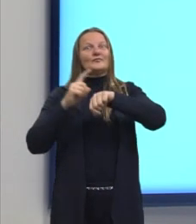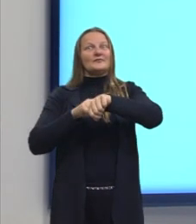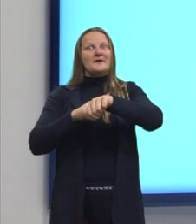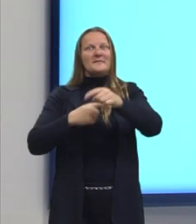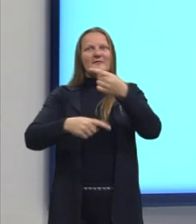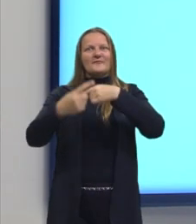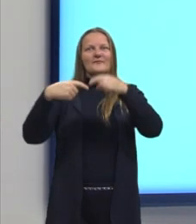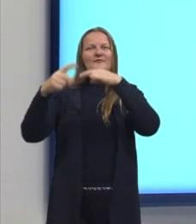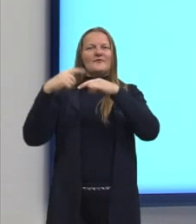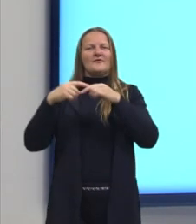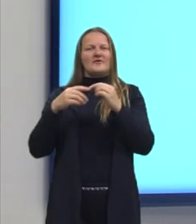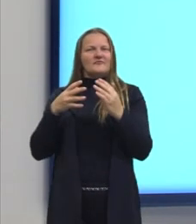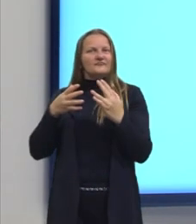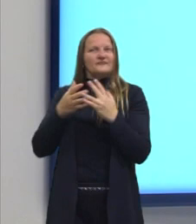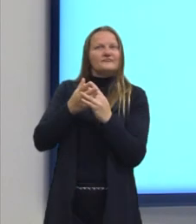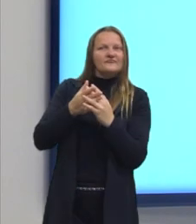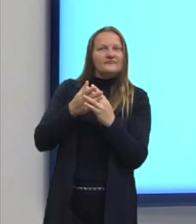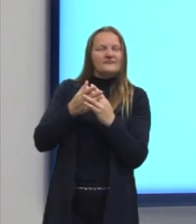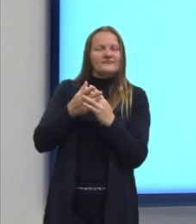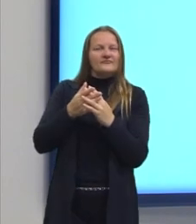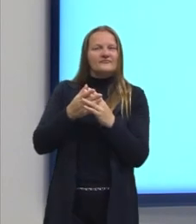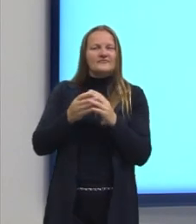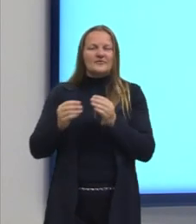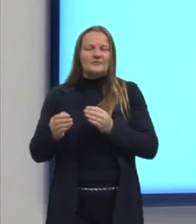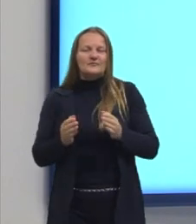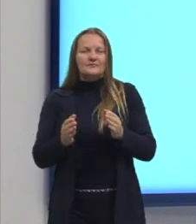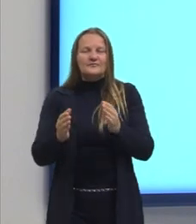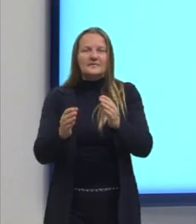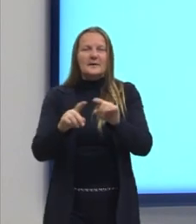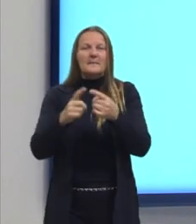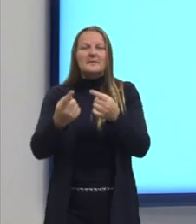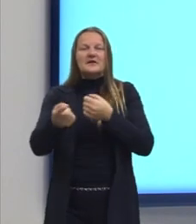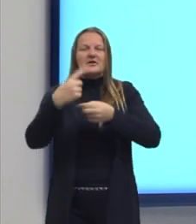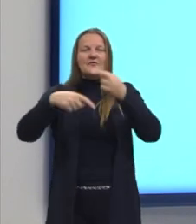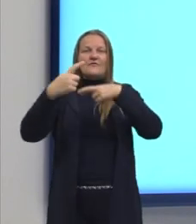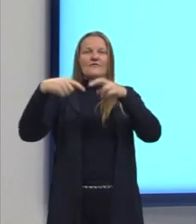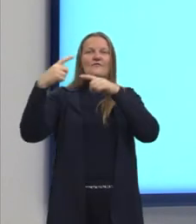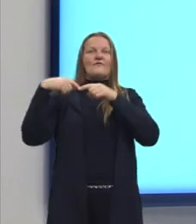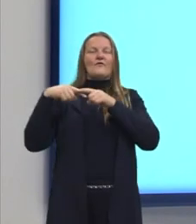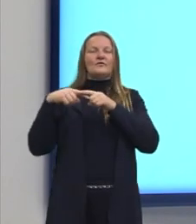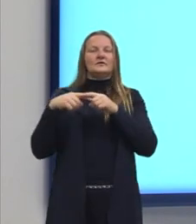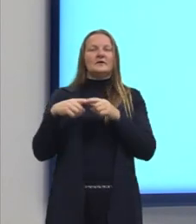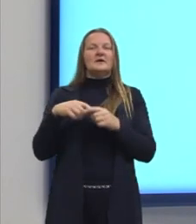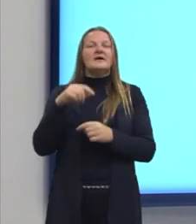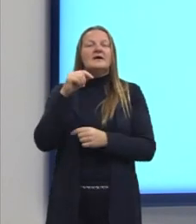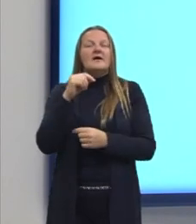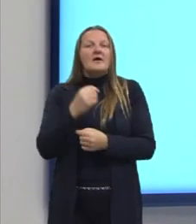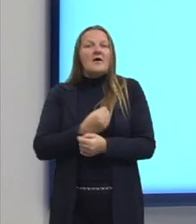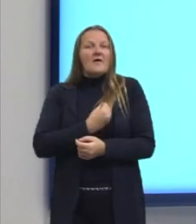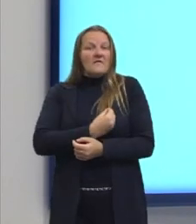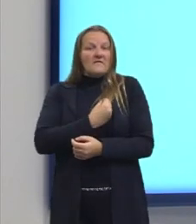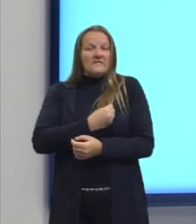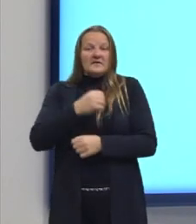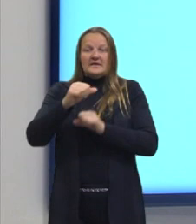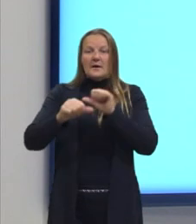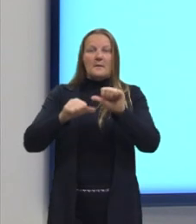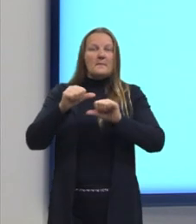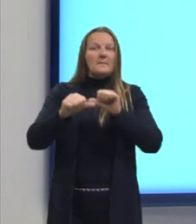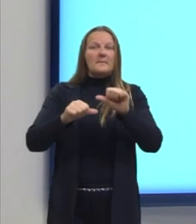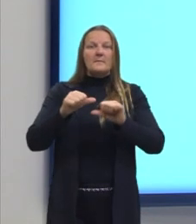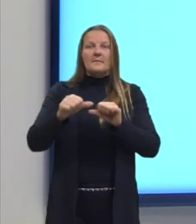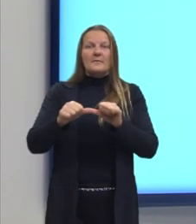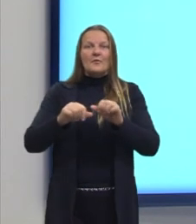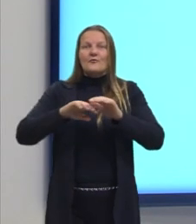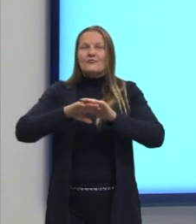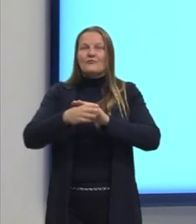interferir no seu destino. Mas quando ele retorna, descobre que a sua vida mudou totalmente.